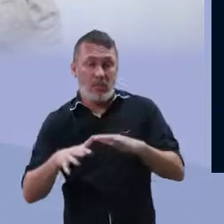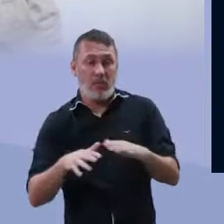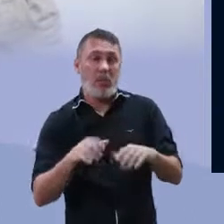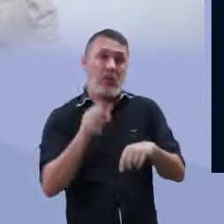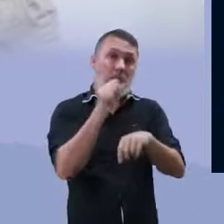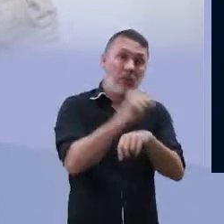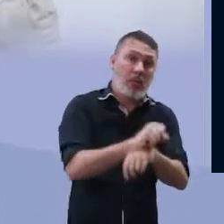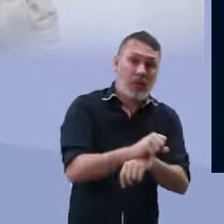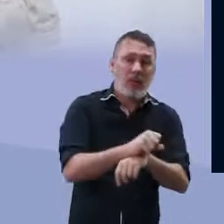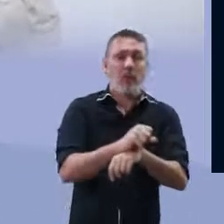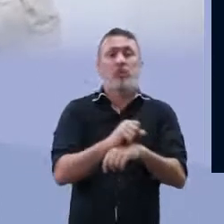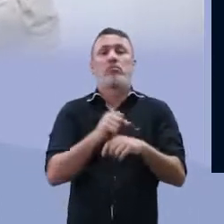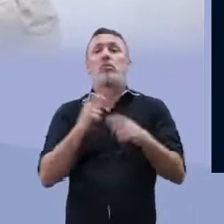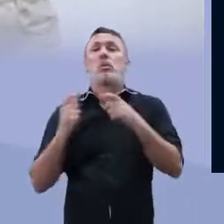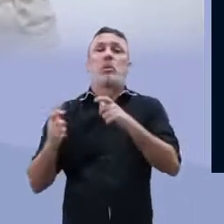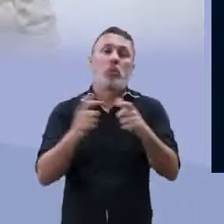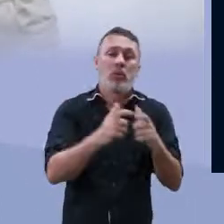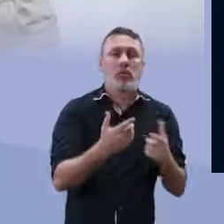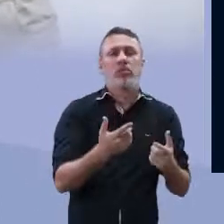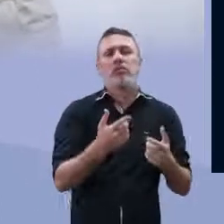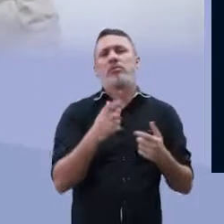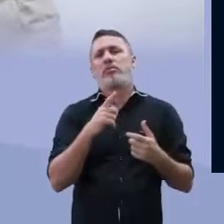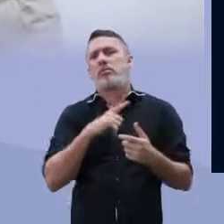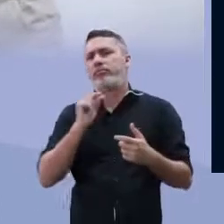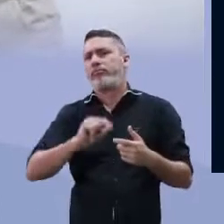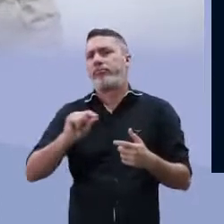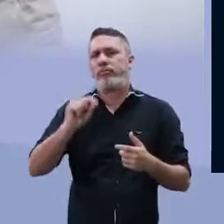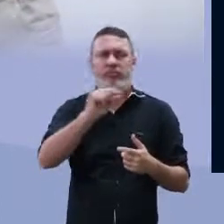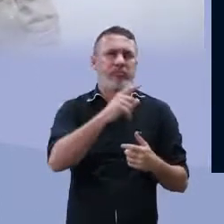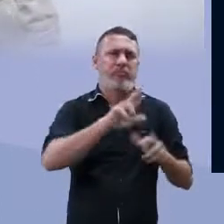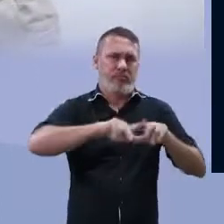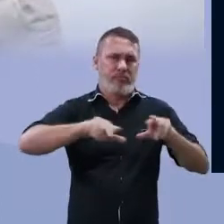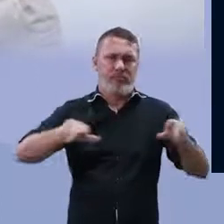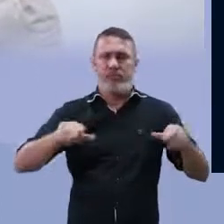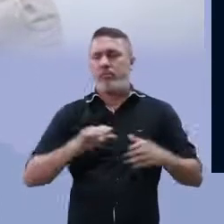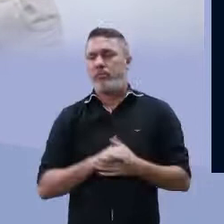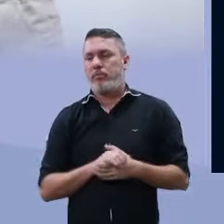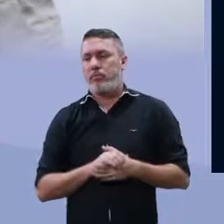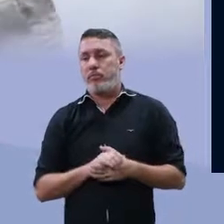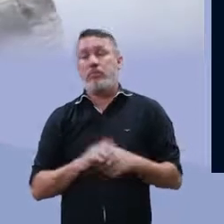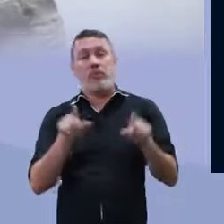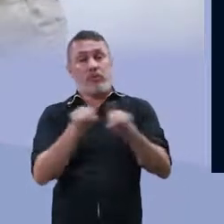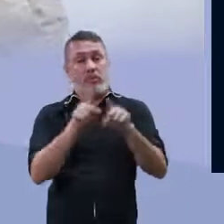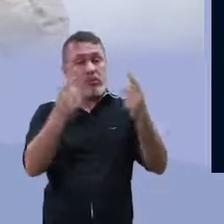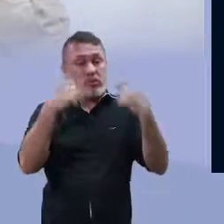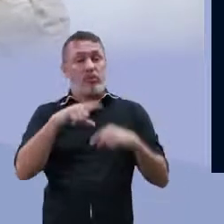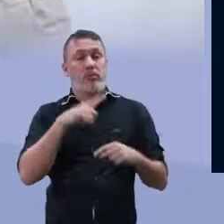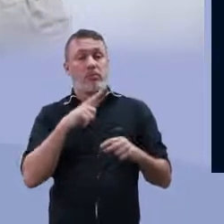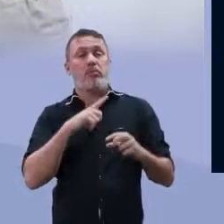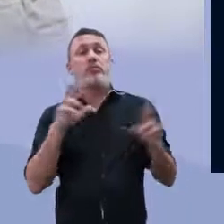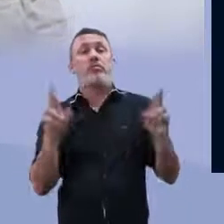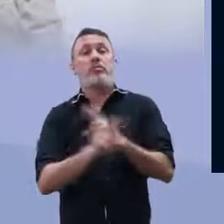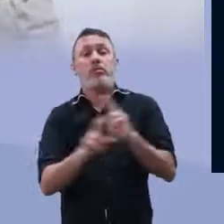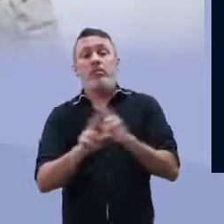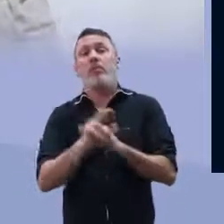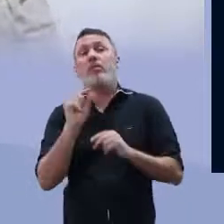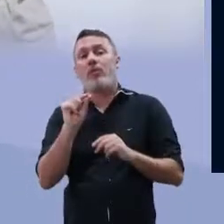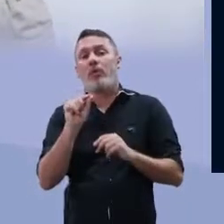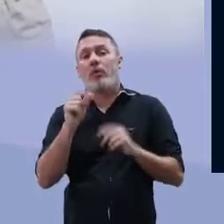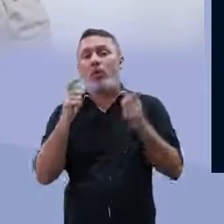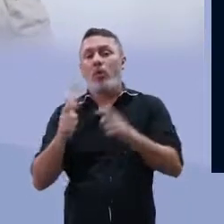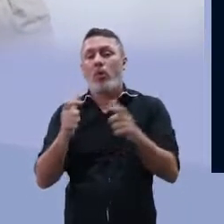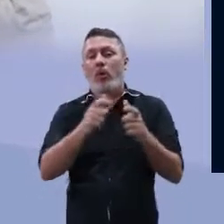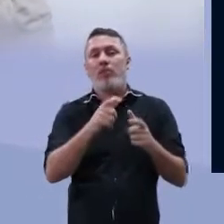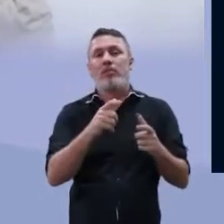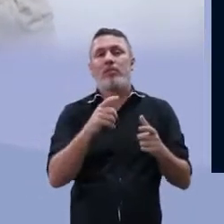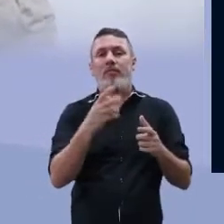parasitas, ou estabelecer relações harmônicas. Terem comensais, mutualismo. E eles vão,